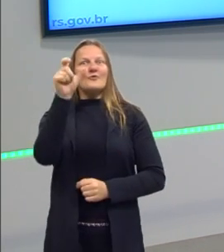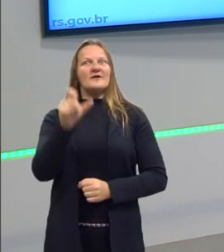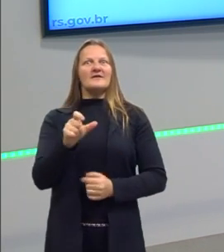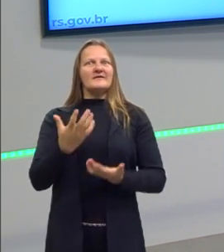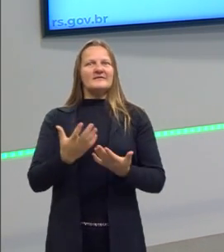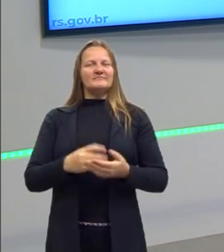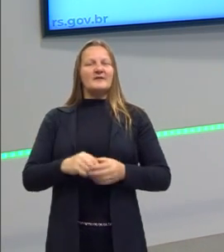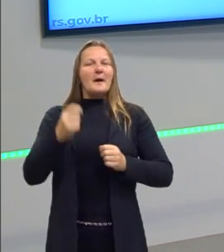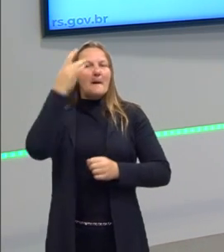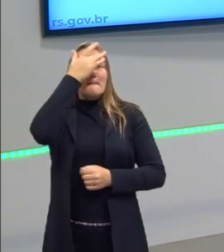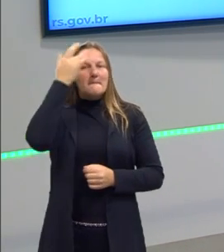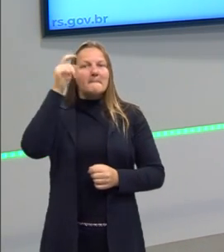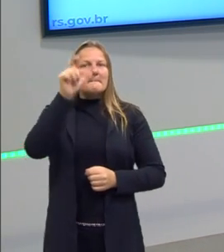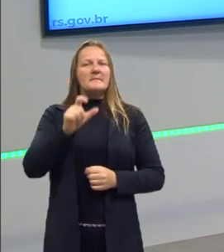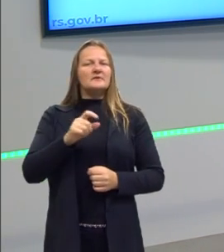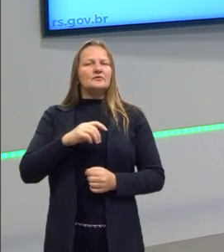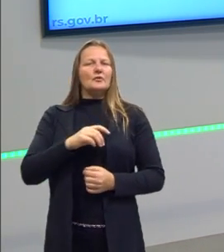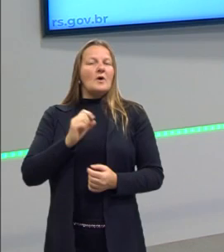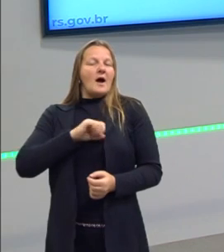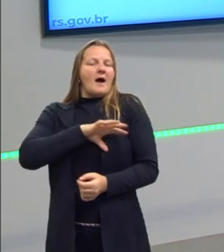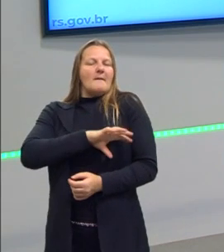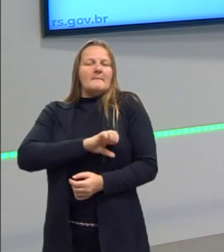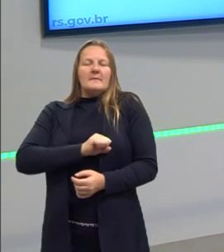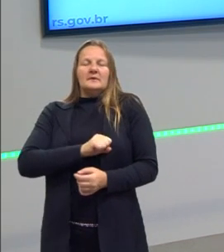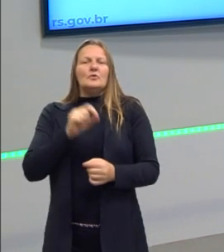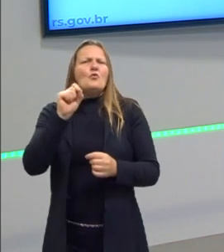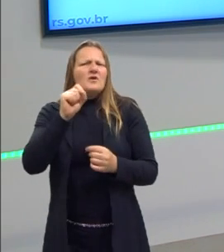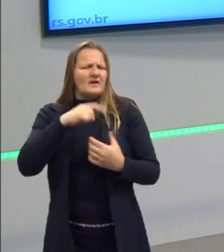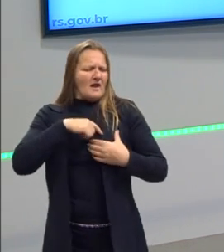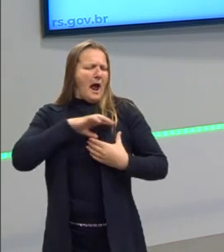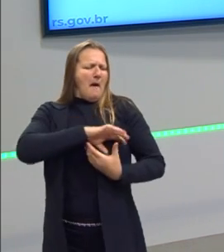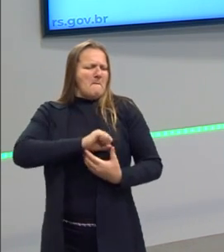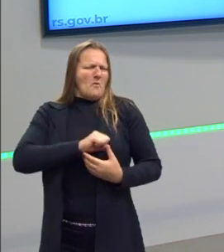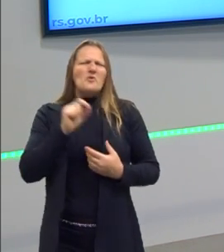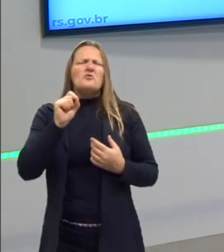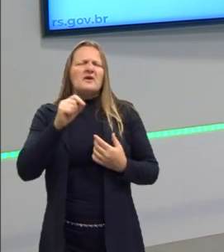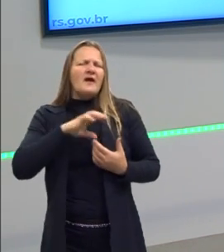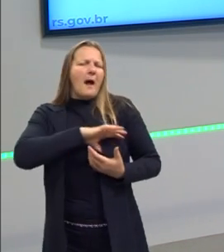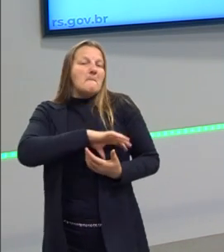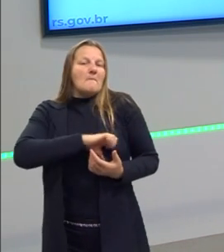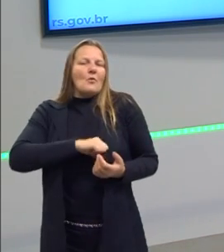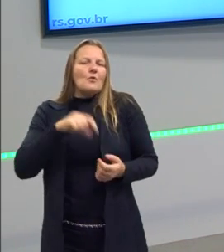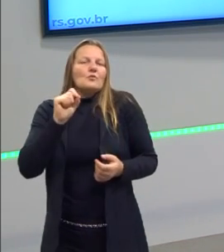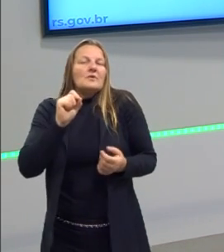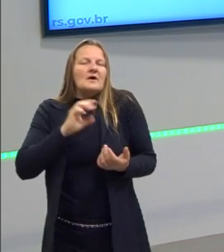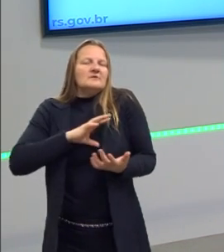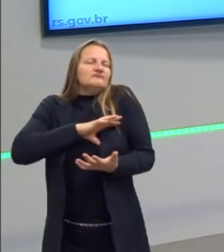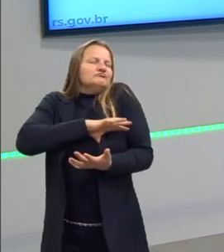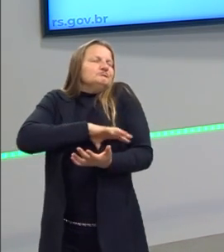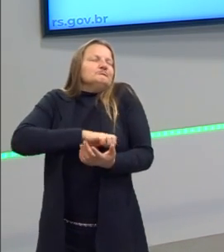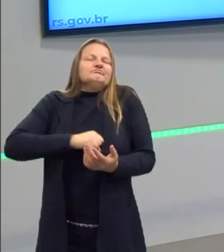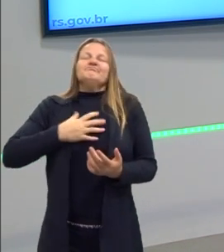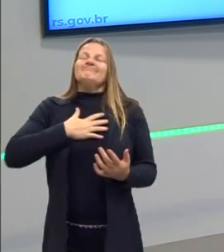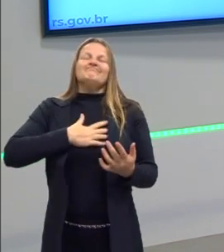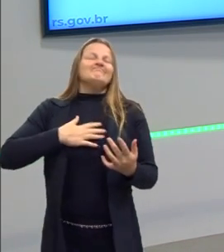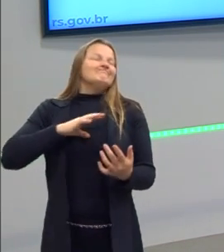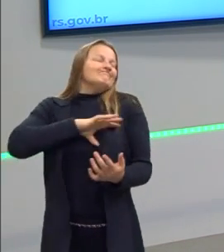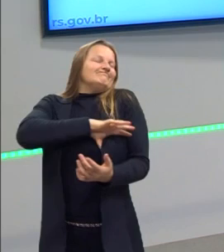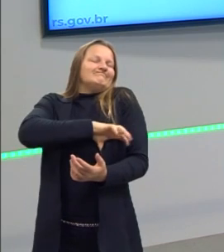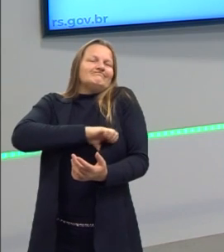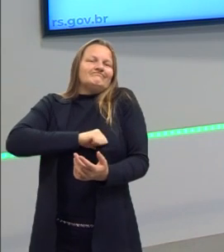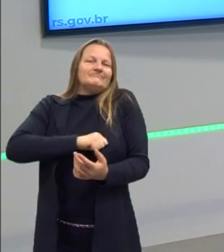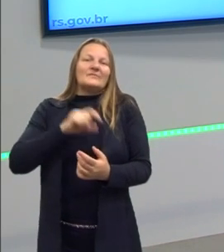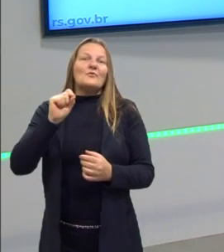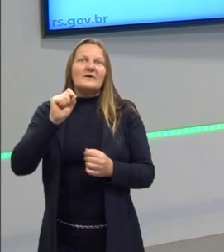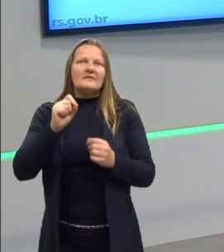A pessoa está amando, mas o que é o amor? A pessoa, ou enfim, mas o que é isso? Essa que uma pergunta mais